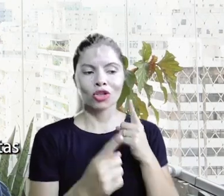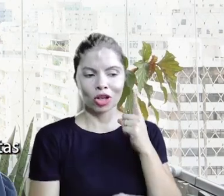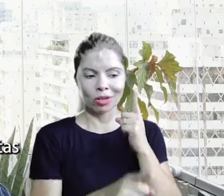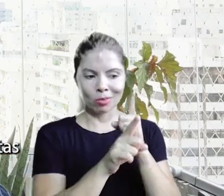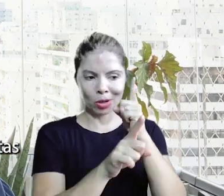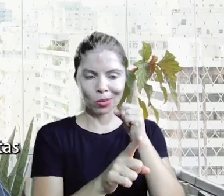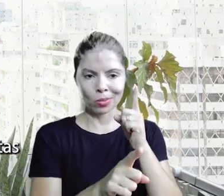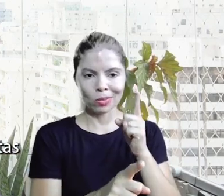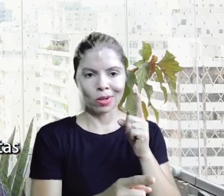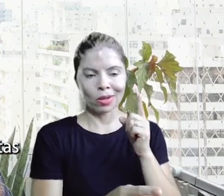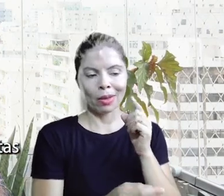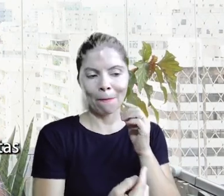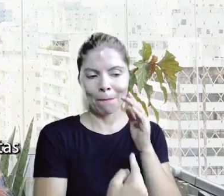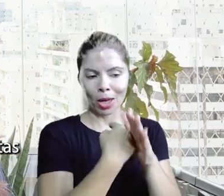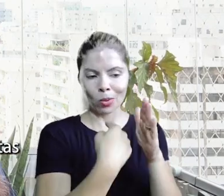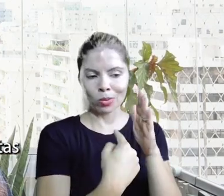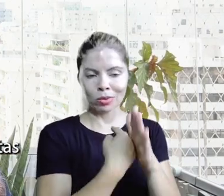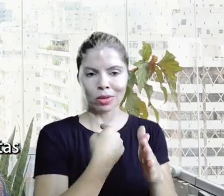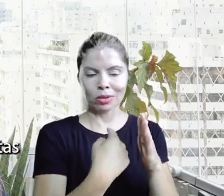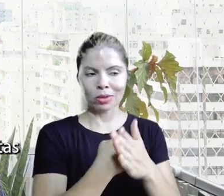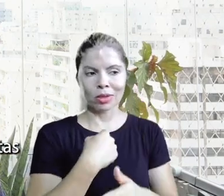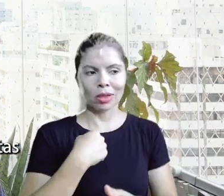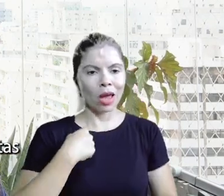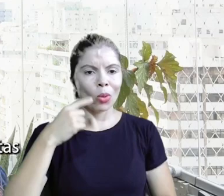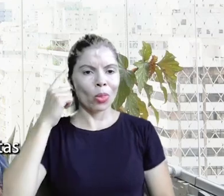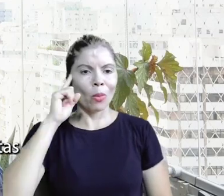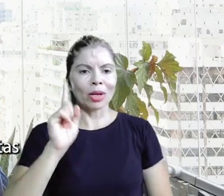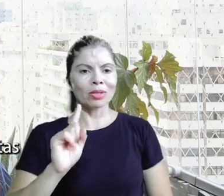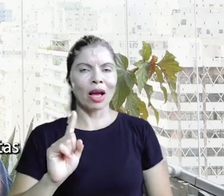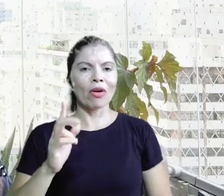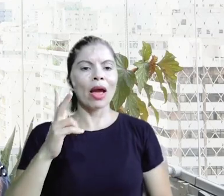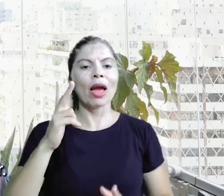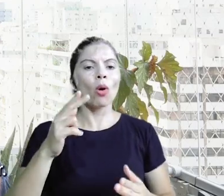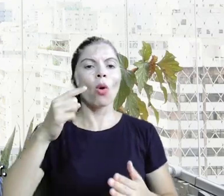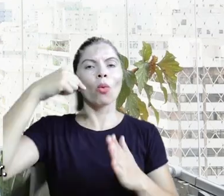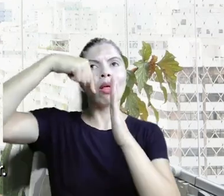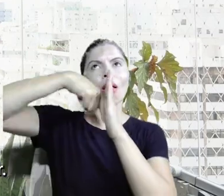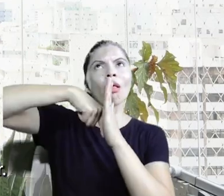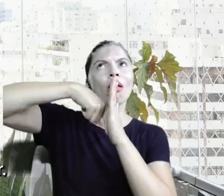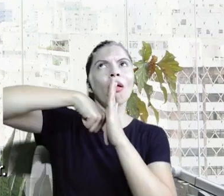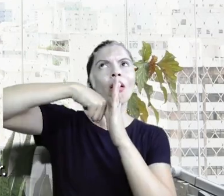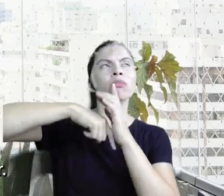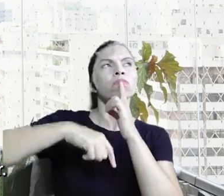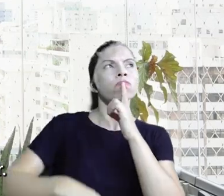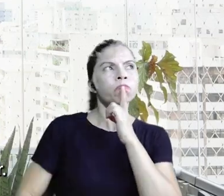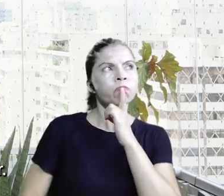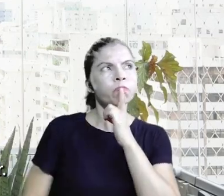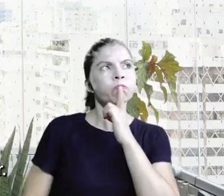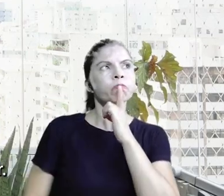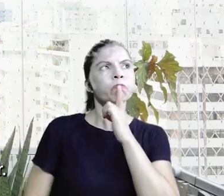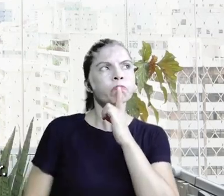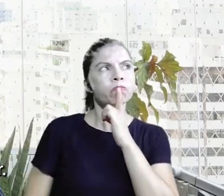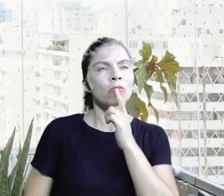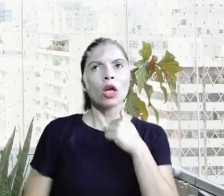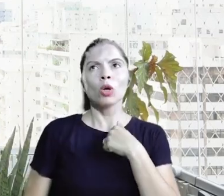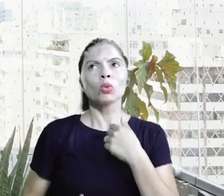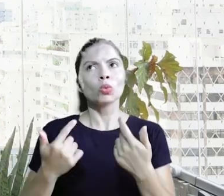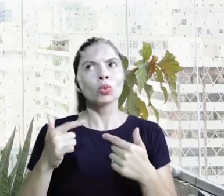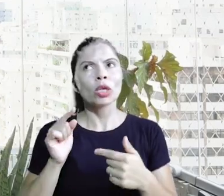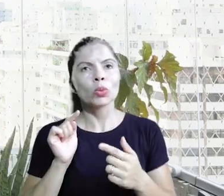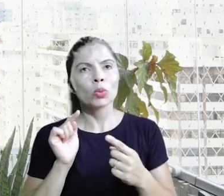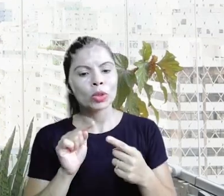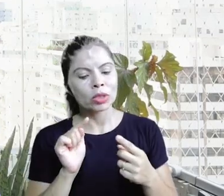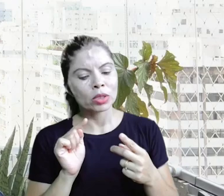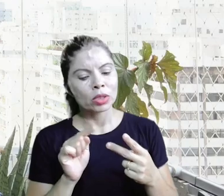fazer tinha perguntas lá sobre o meu próprio negócio que eu não tinha pensado que eu não tinha parado para refletir nossa eu não tenho esse